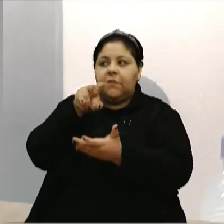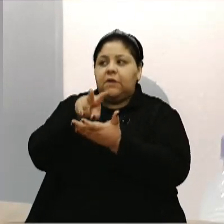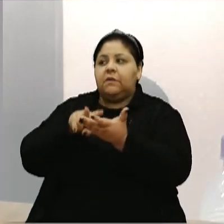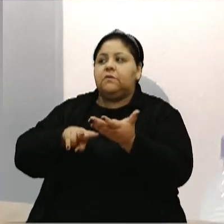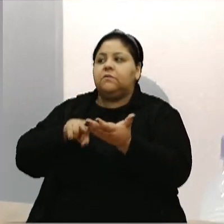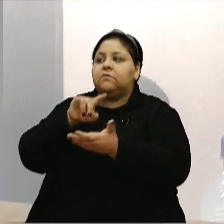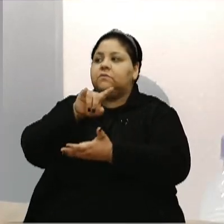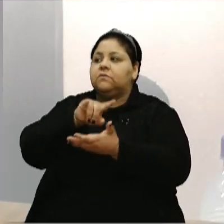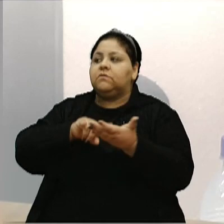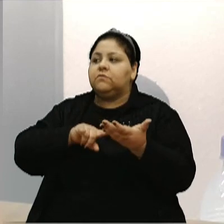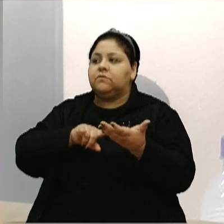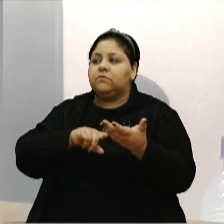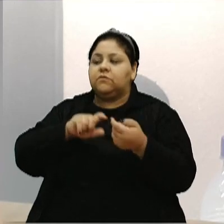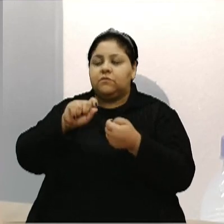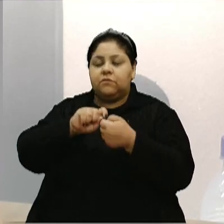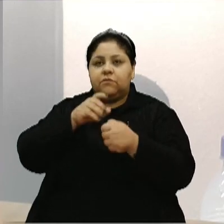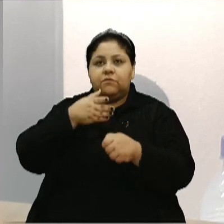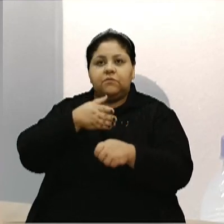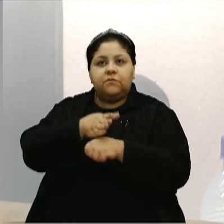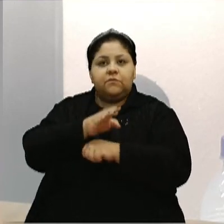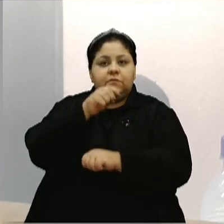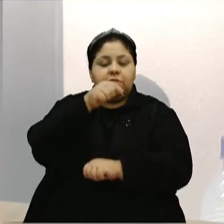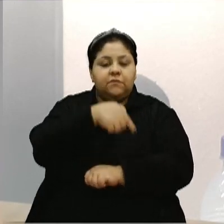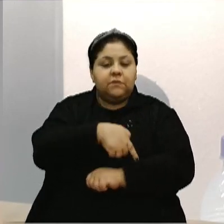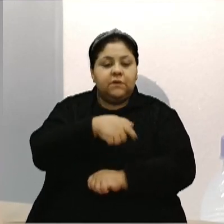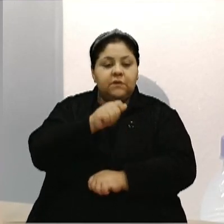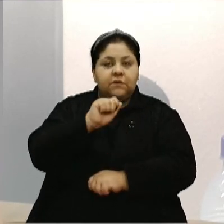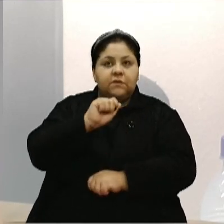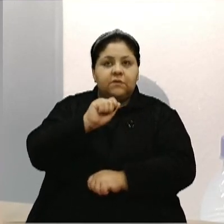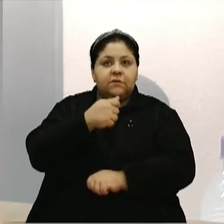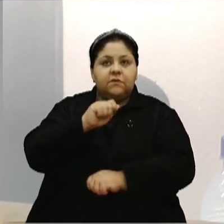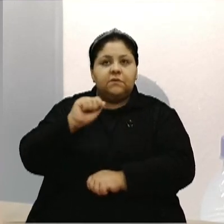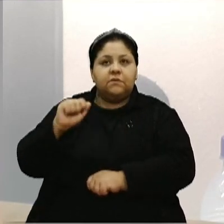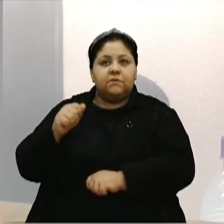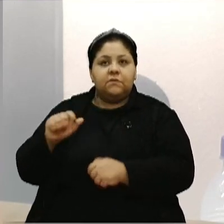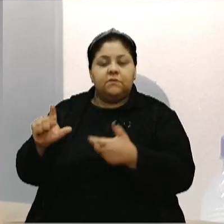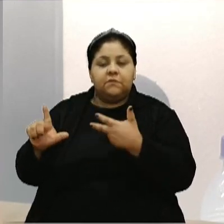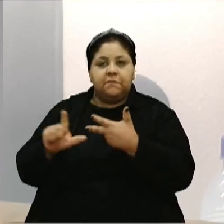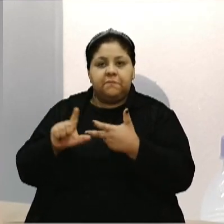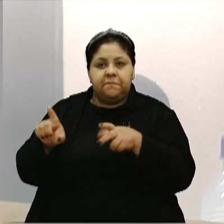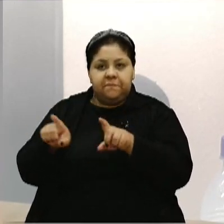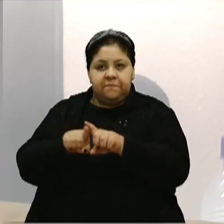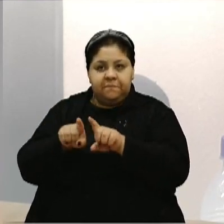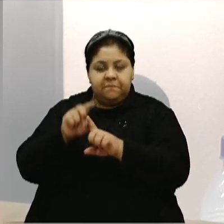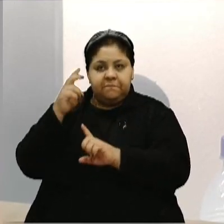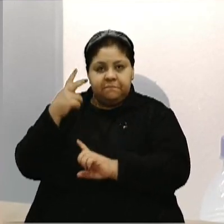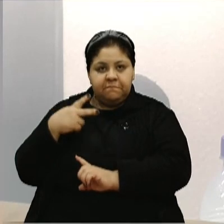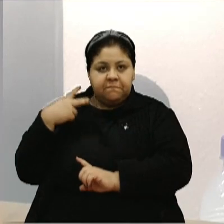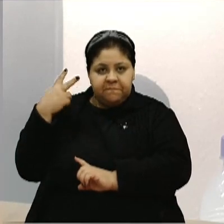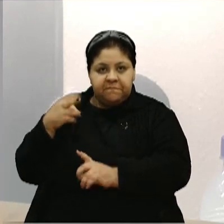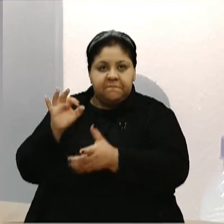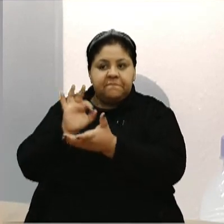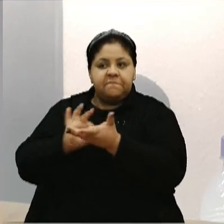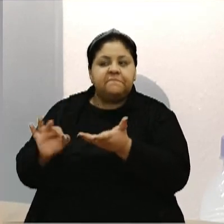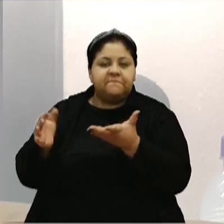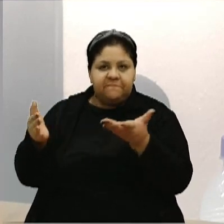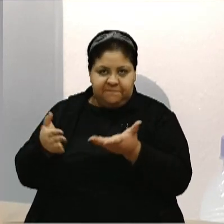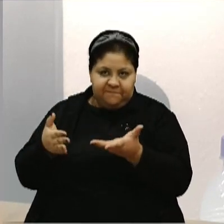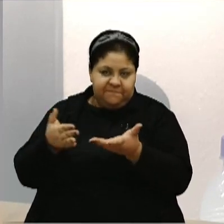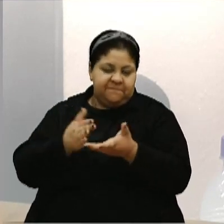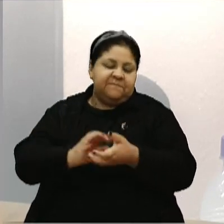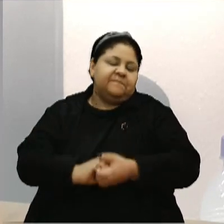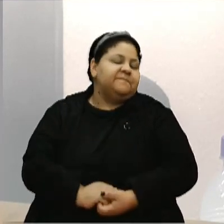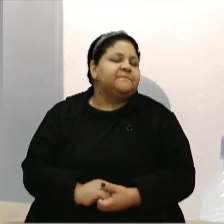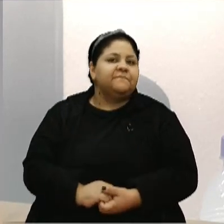a leitura da nominata das vereadoras e vereadores, que compõe a 18ª legislatura, bem como daqueles inscritos